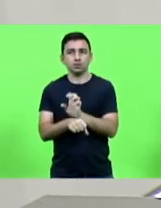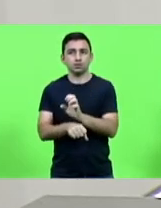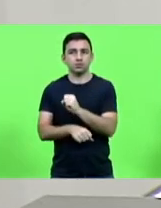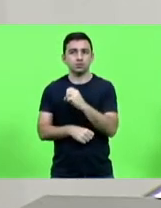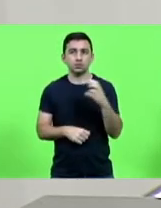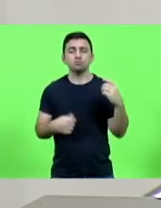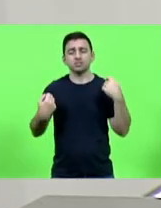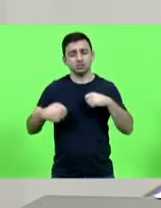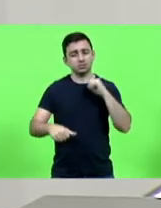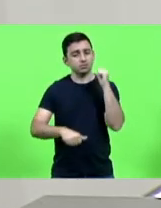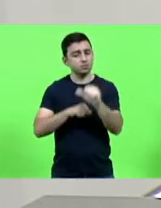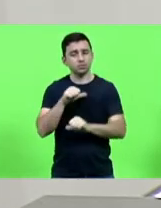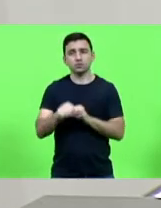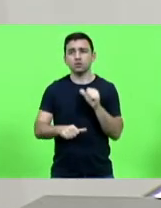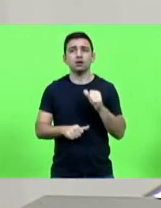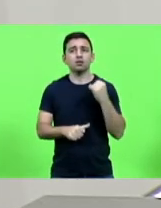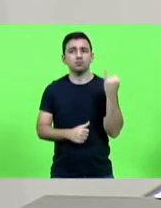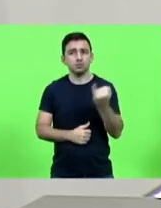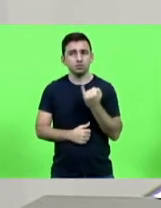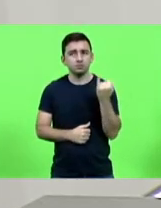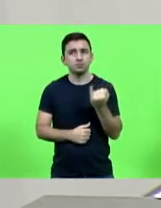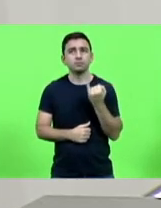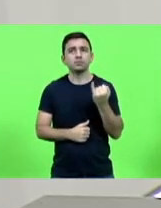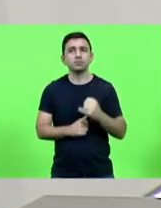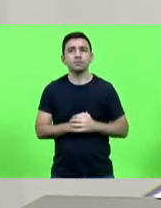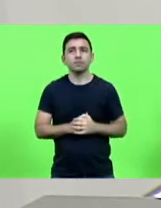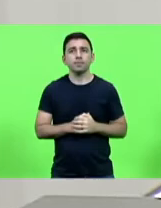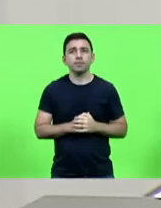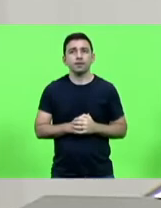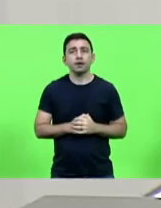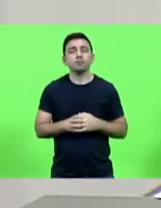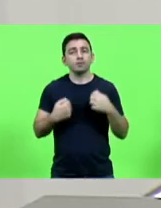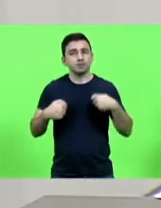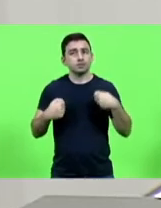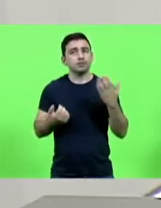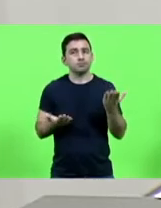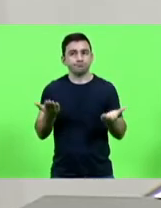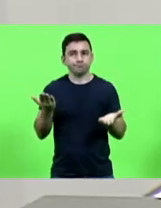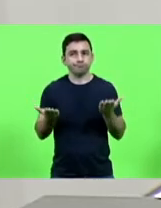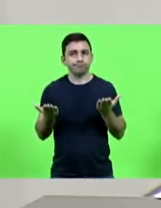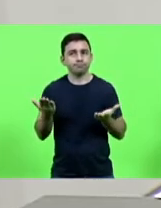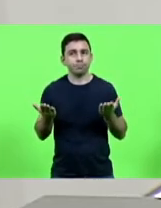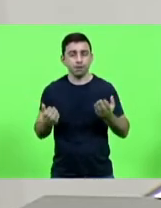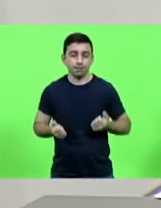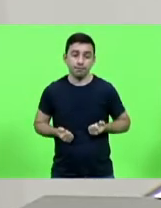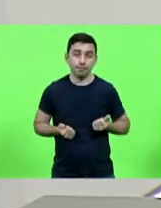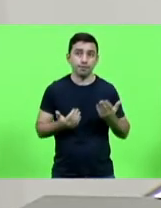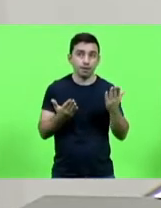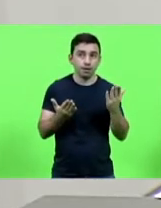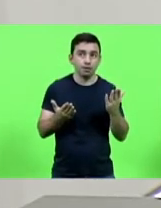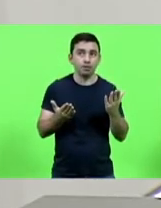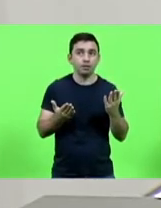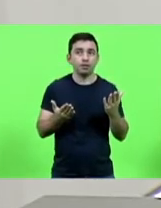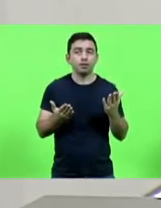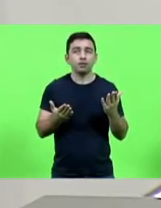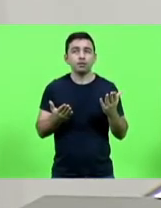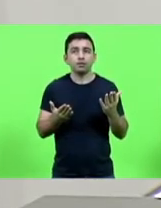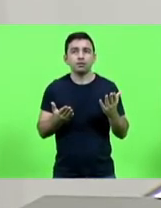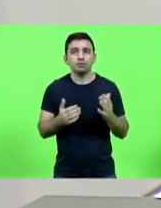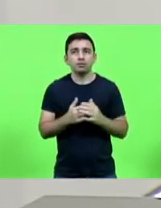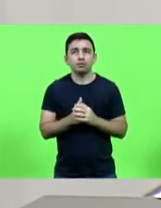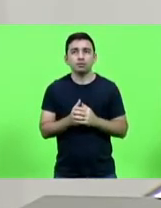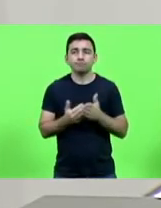tem que acontecer é necessário nós temos que equilibrar gasto tem que